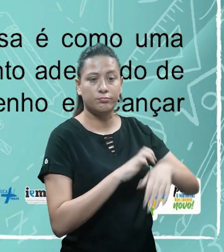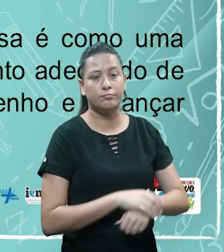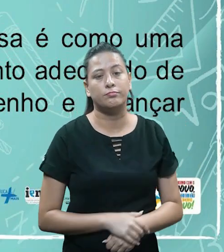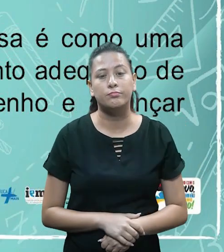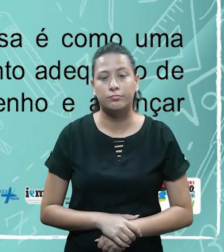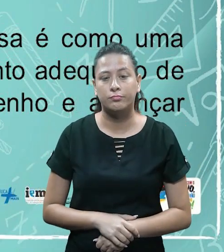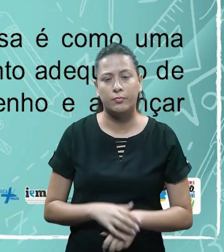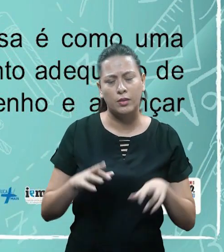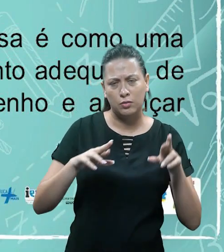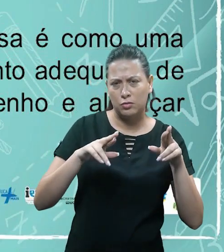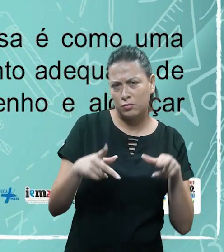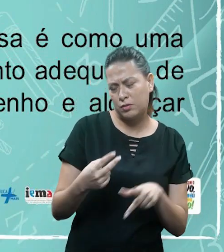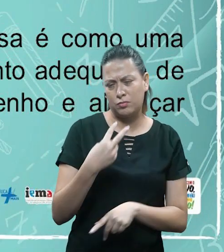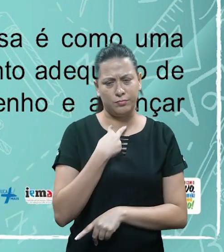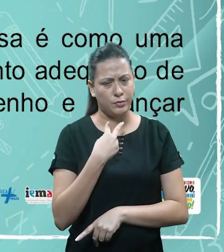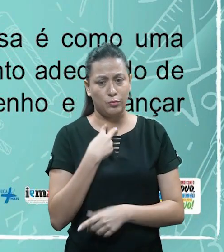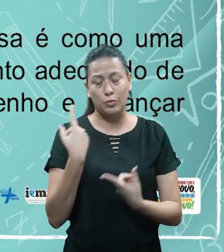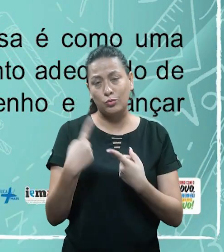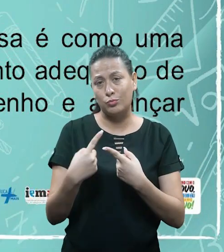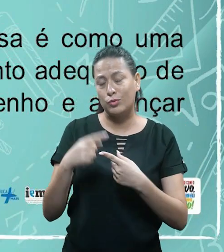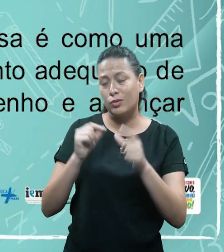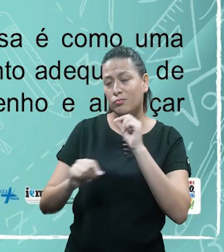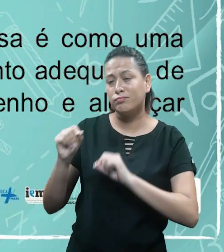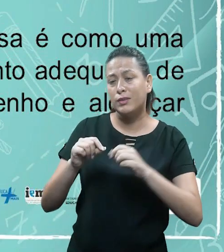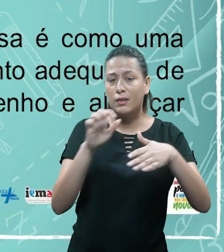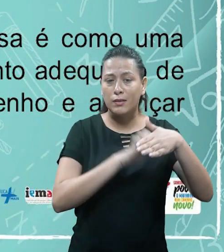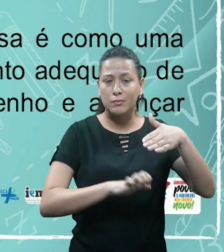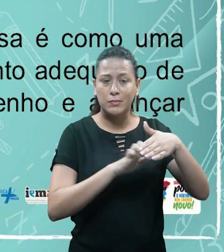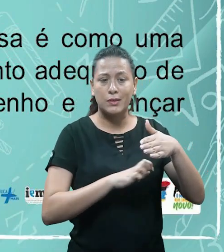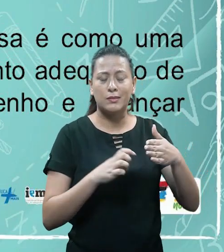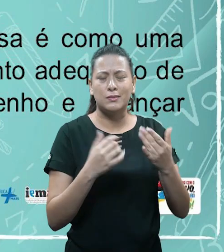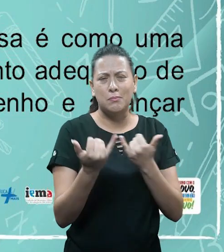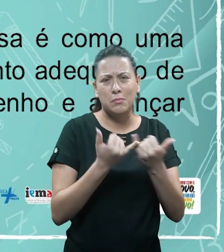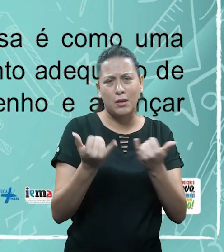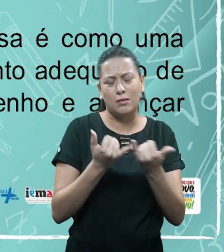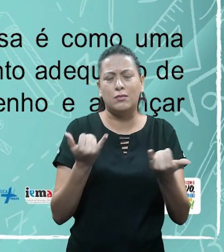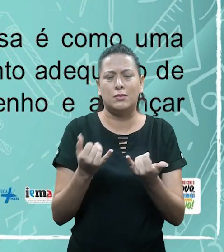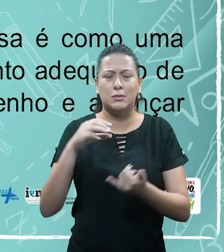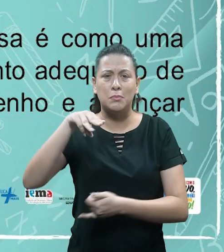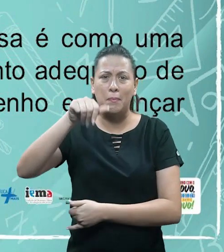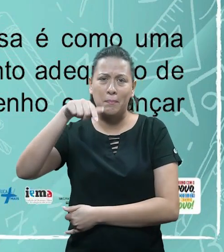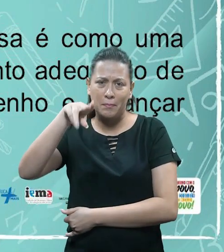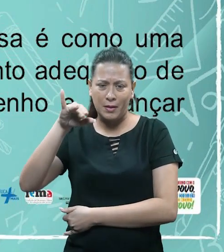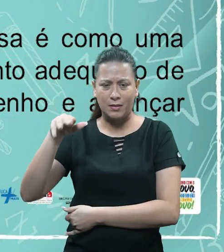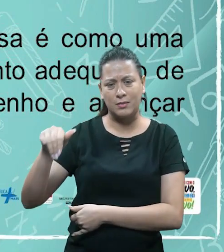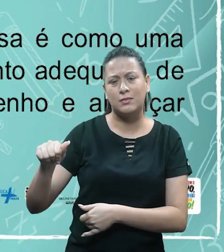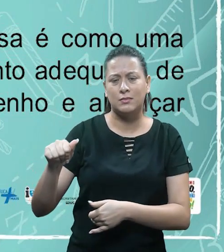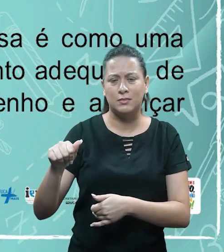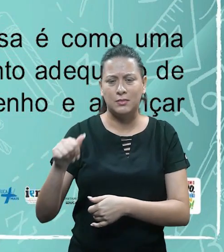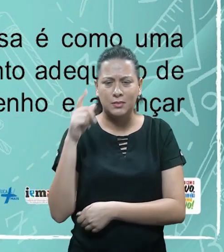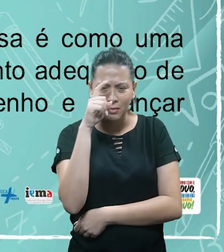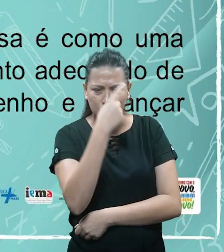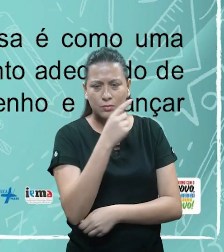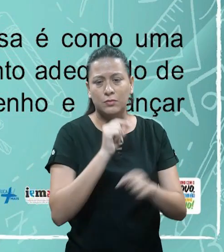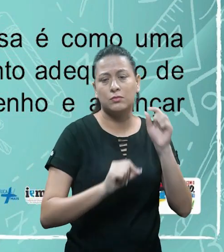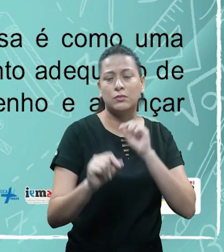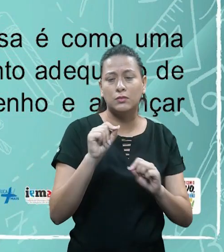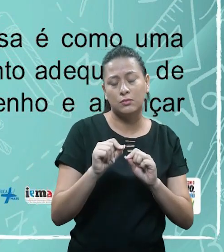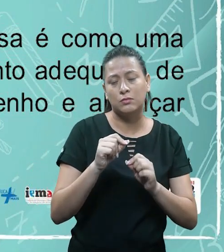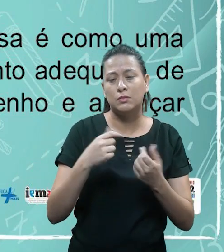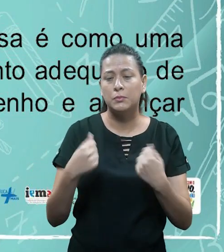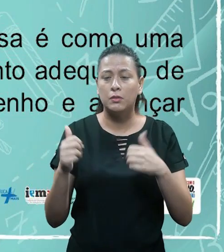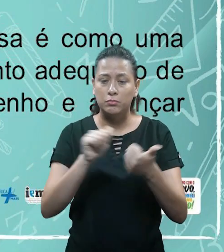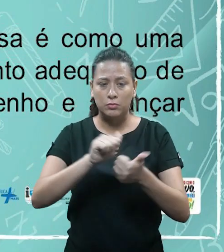empresa, certinho? E não poderia ser diferente, já que toda empresa é como uma máquina complexa que depende do funcionamento